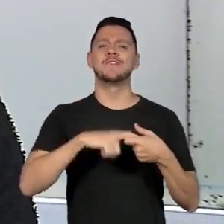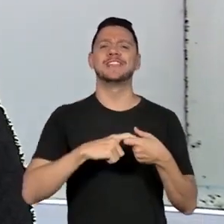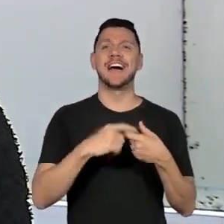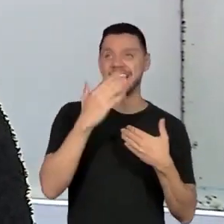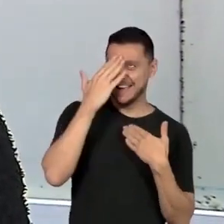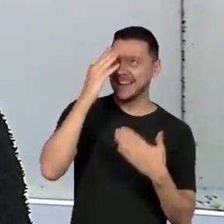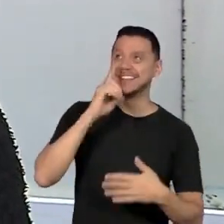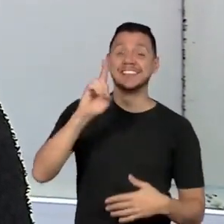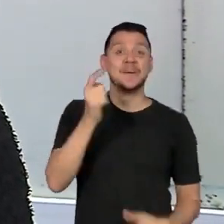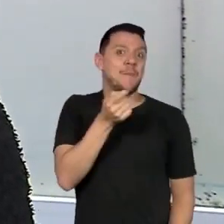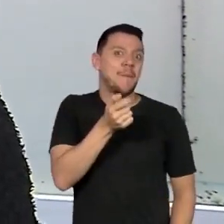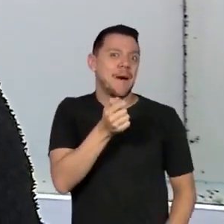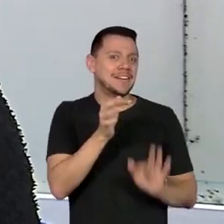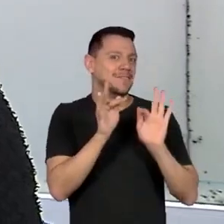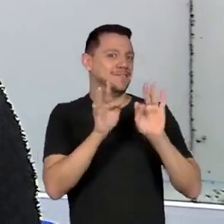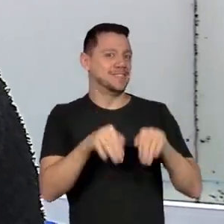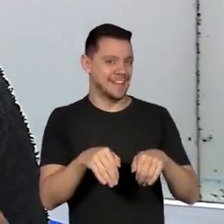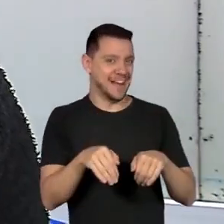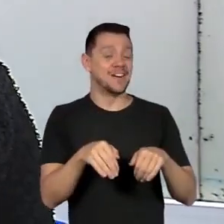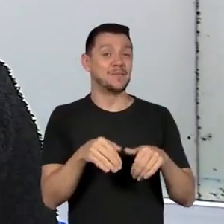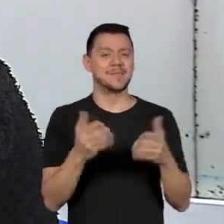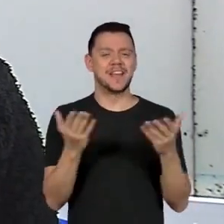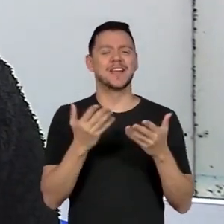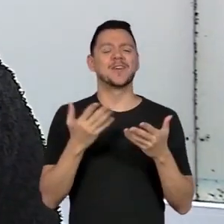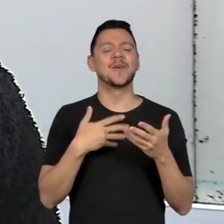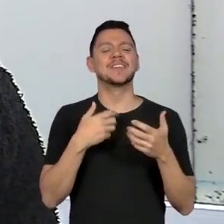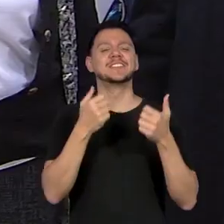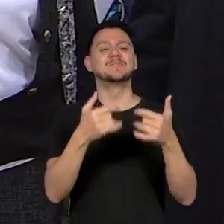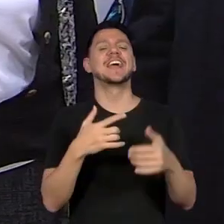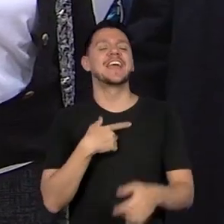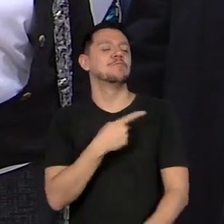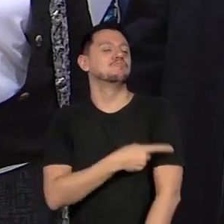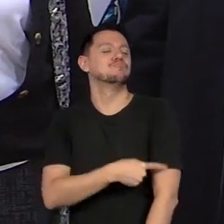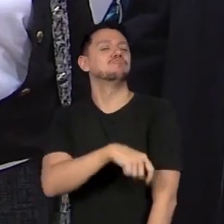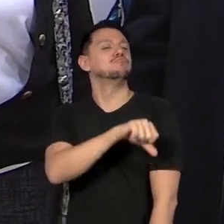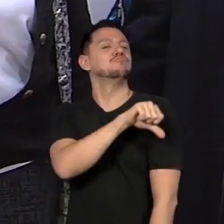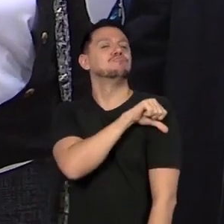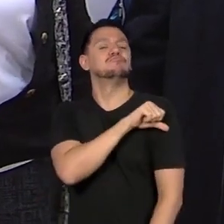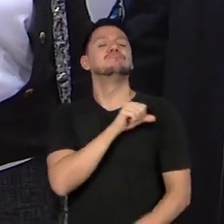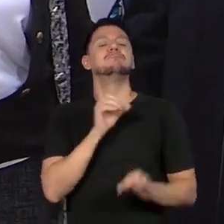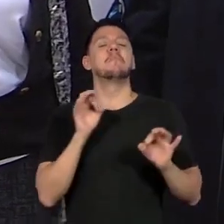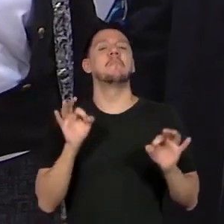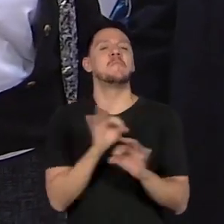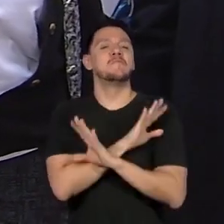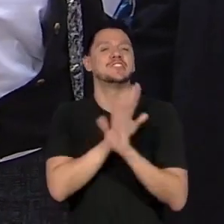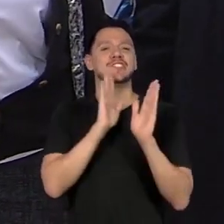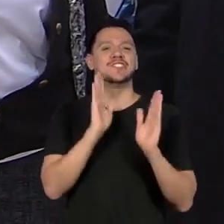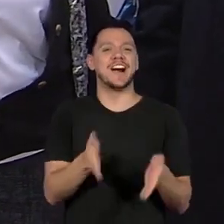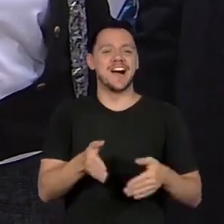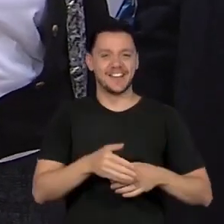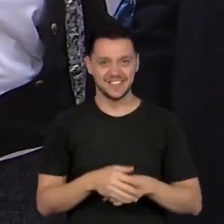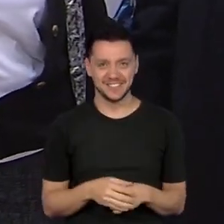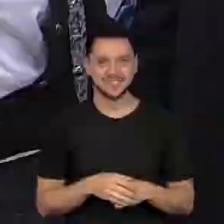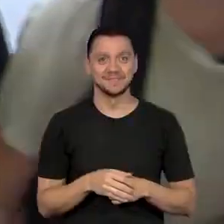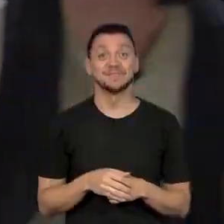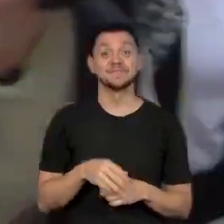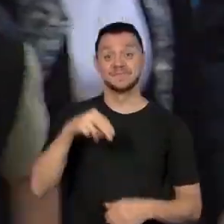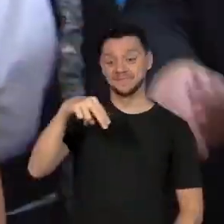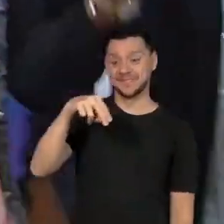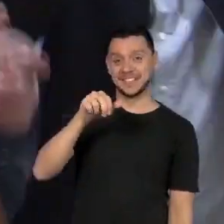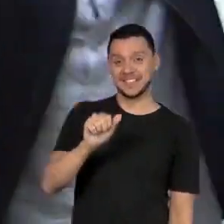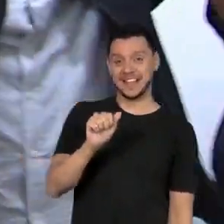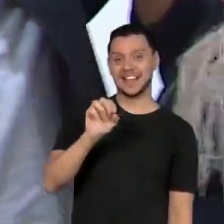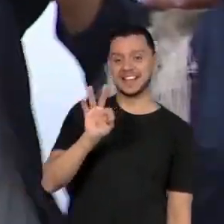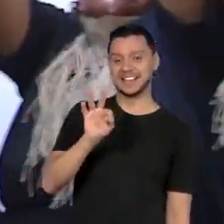Hoje eu posso dizer que eu tenho o meu fundamental completo. Para a Natasha, trabalhar com a educação de